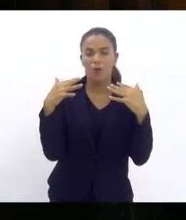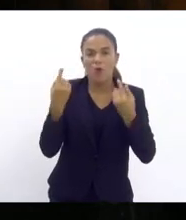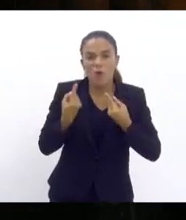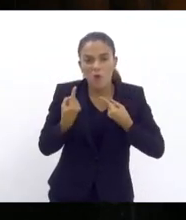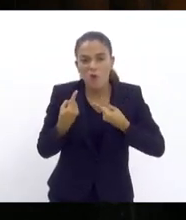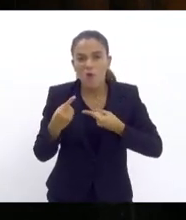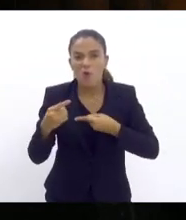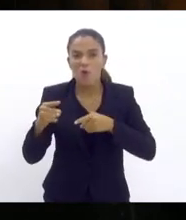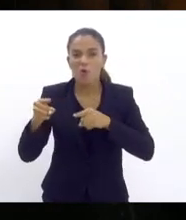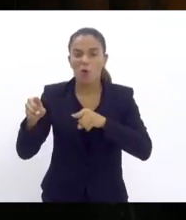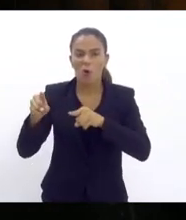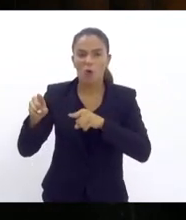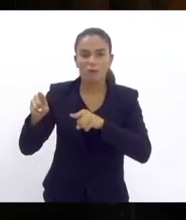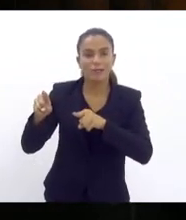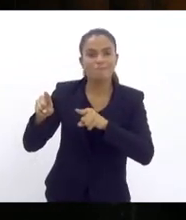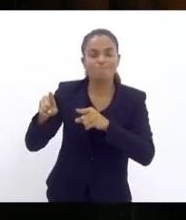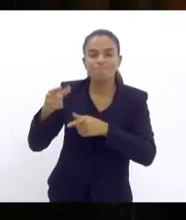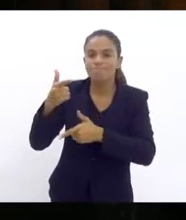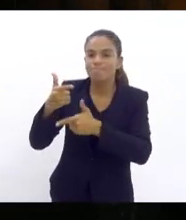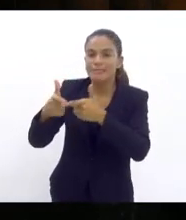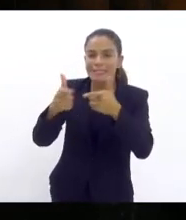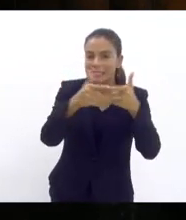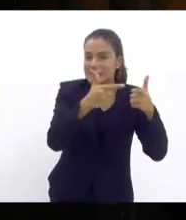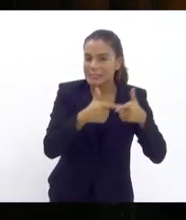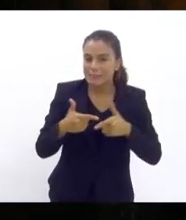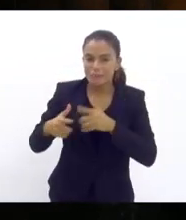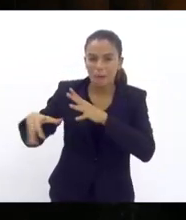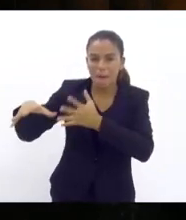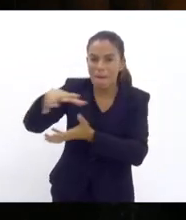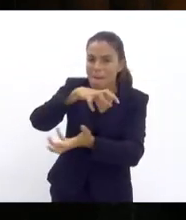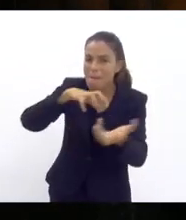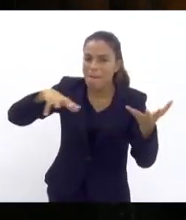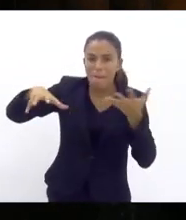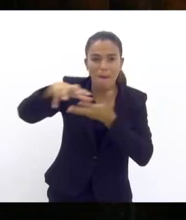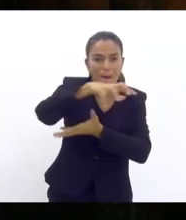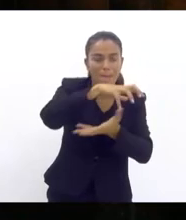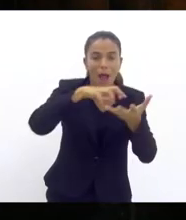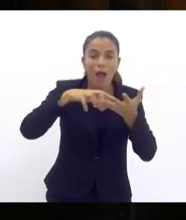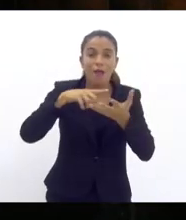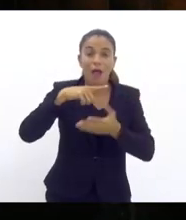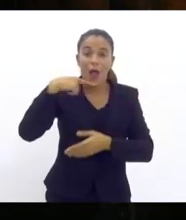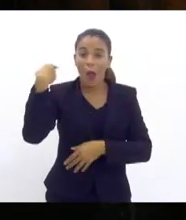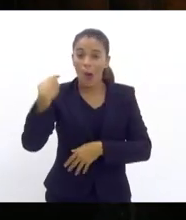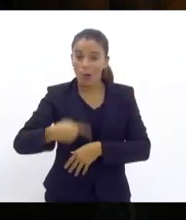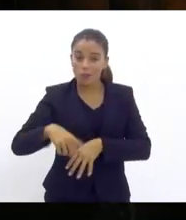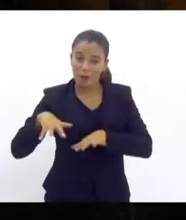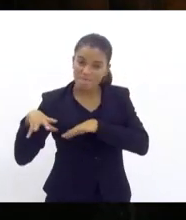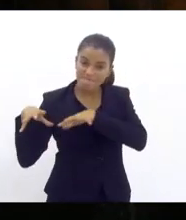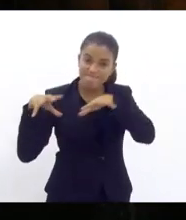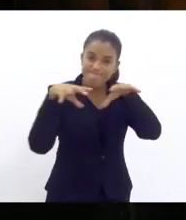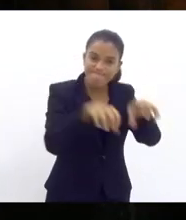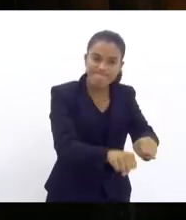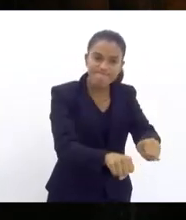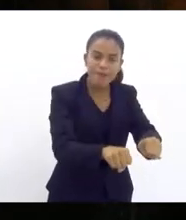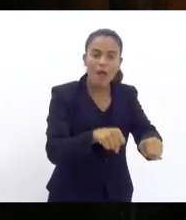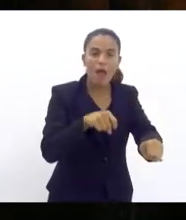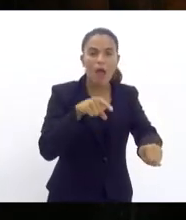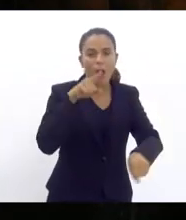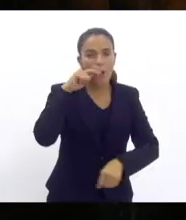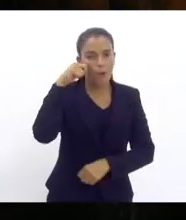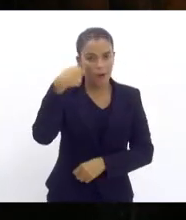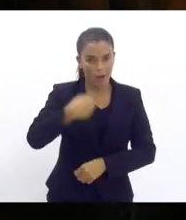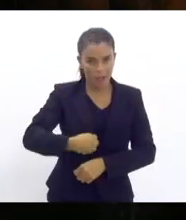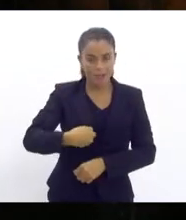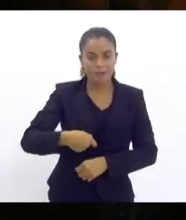as barbaridades que estão acontecendo da invasão Rússia na Ucrânia e ele